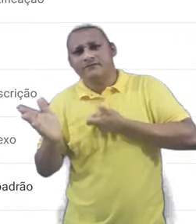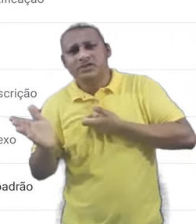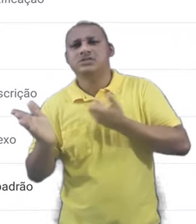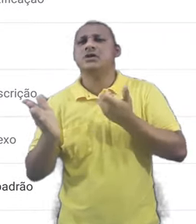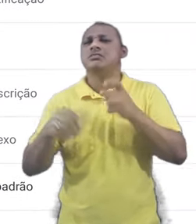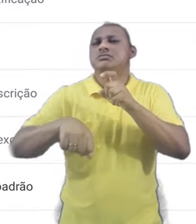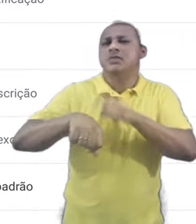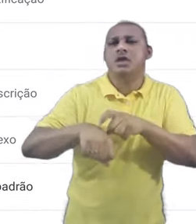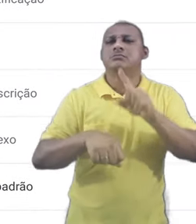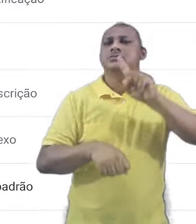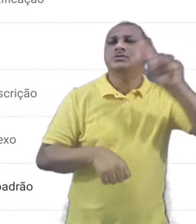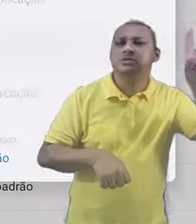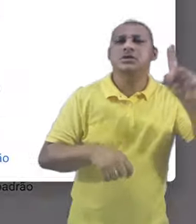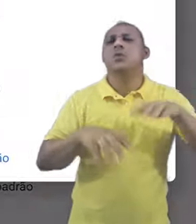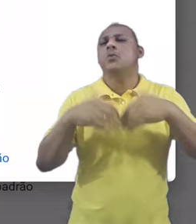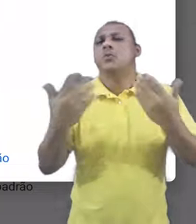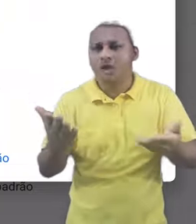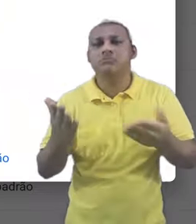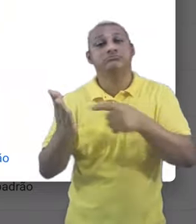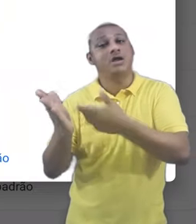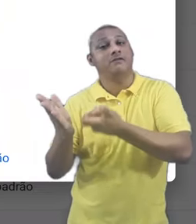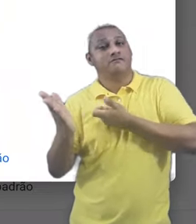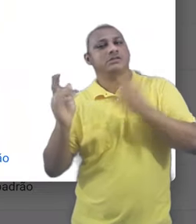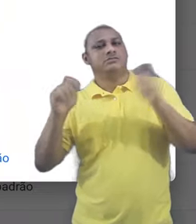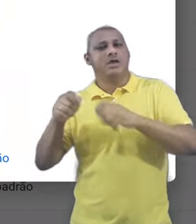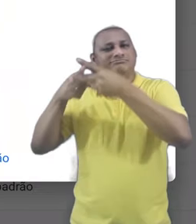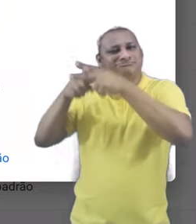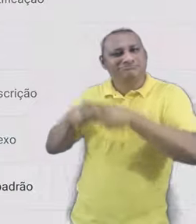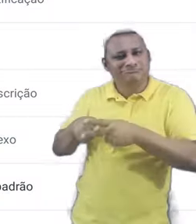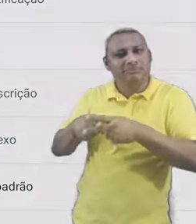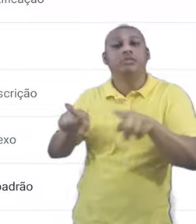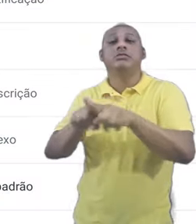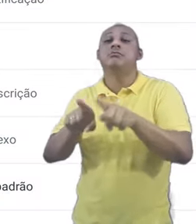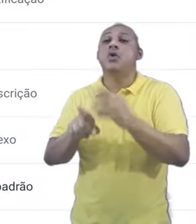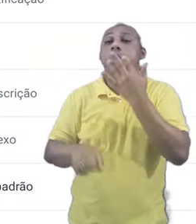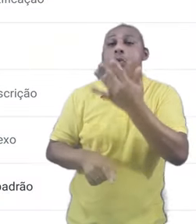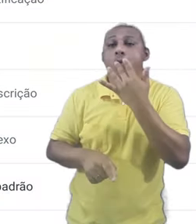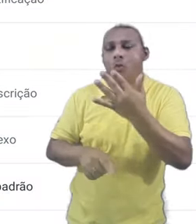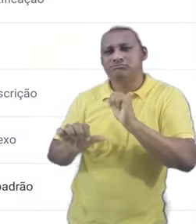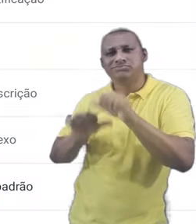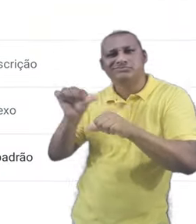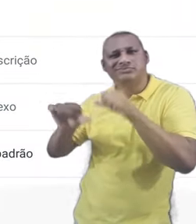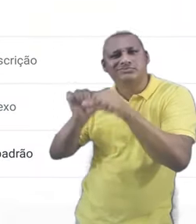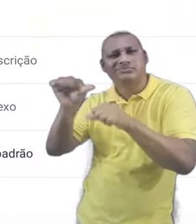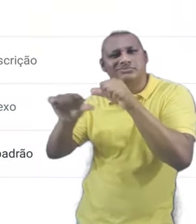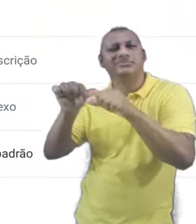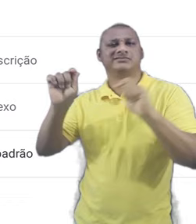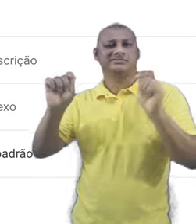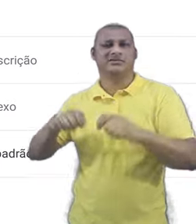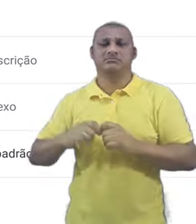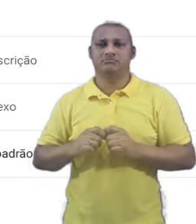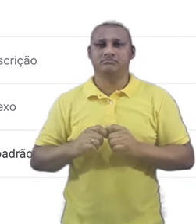alterar a cor de visualização desse evento na nossa agenda. A seguir, podemos